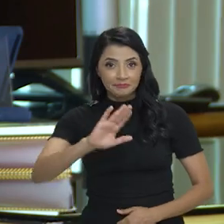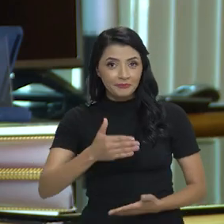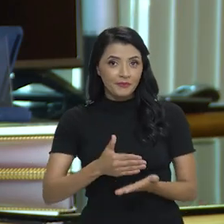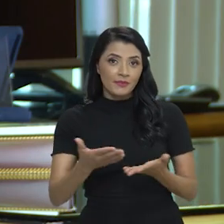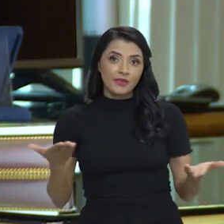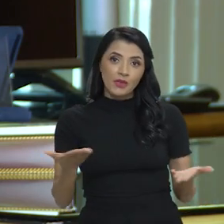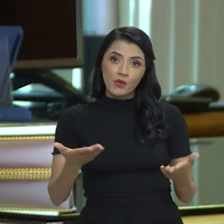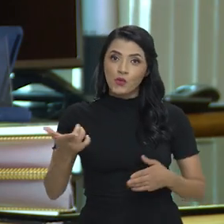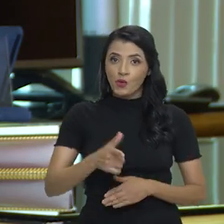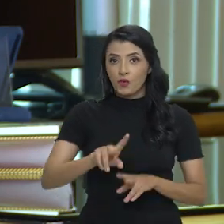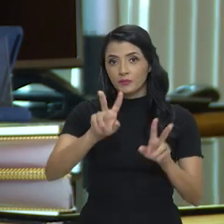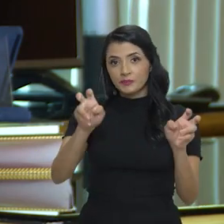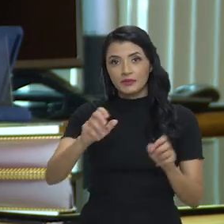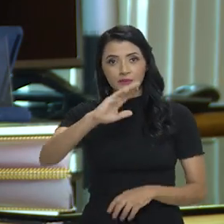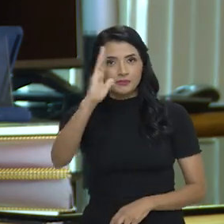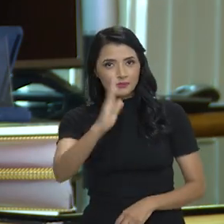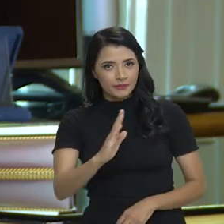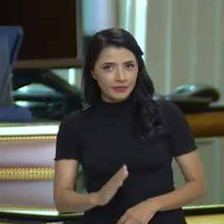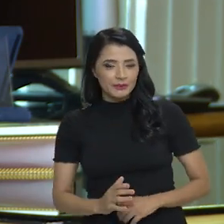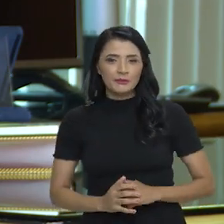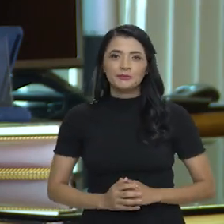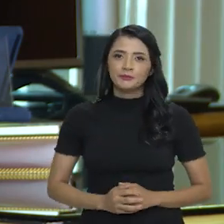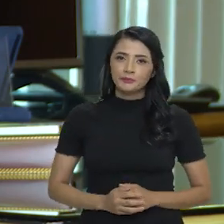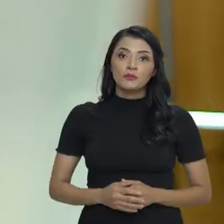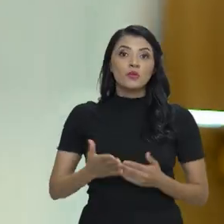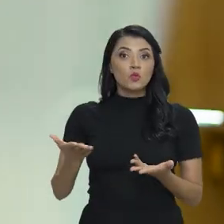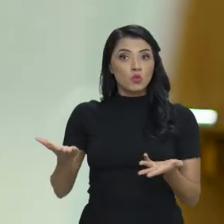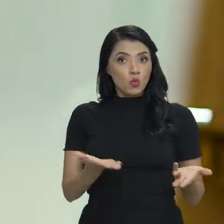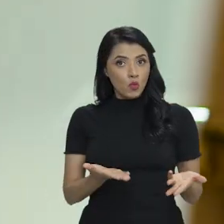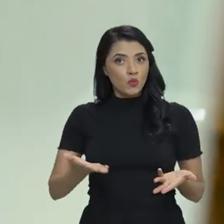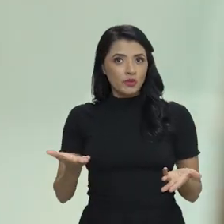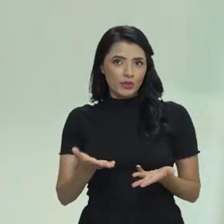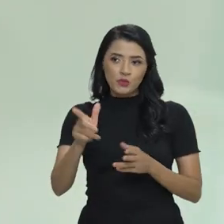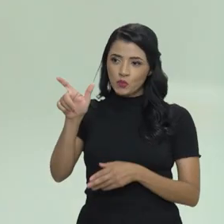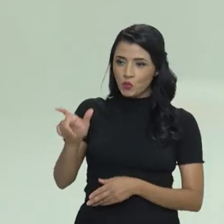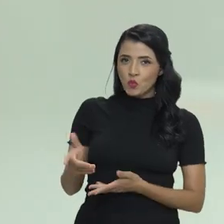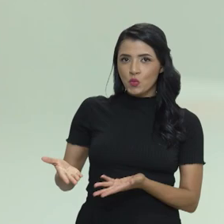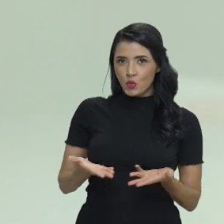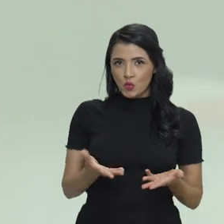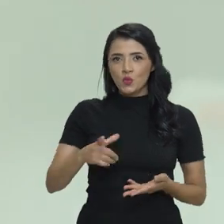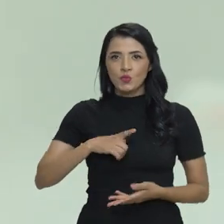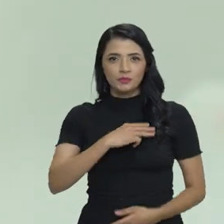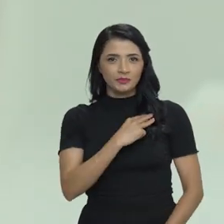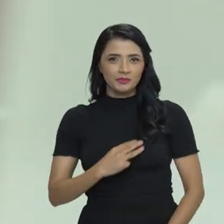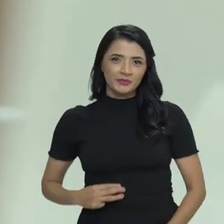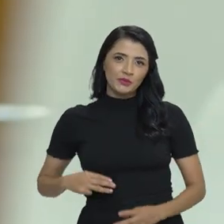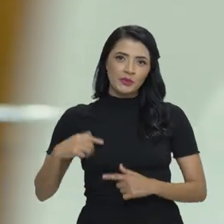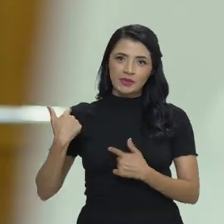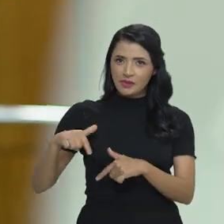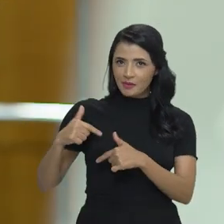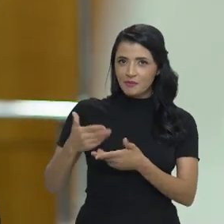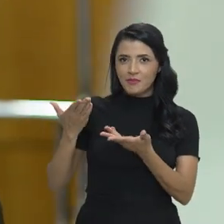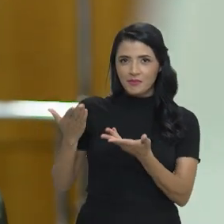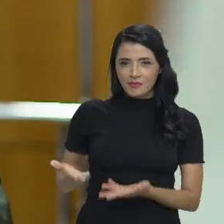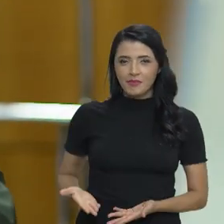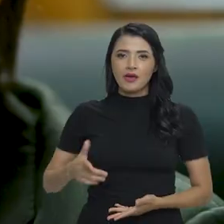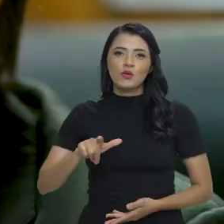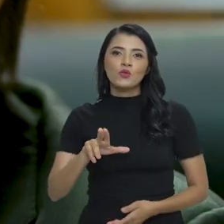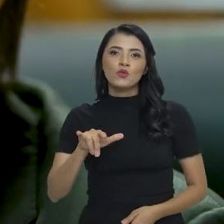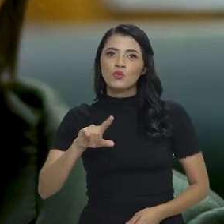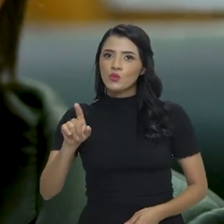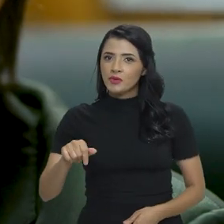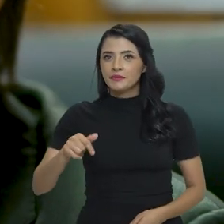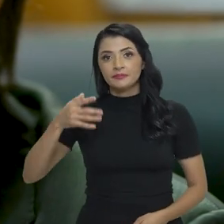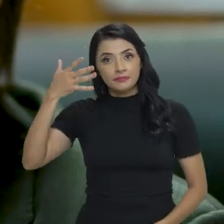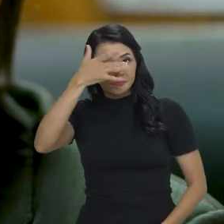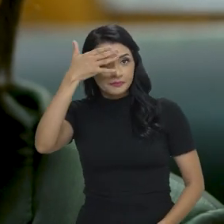Olá, começa agora mais um Brasil em Pauta. E o nosso convidado de hoje é o ministro do Trabalho